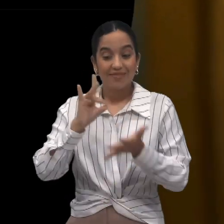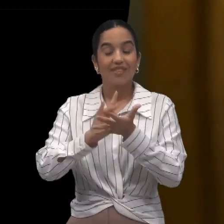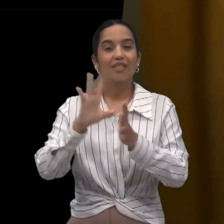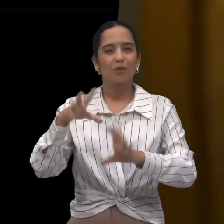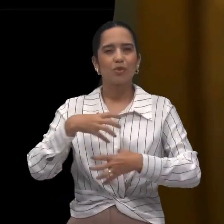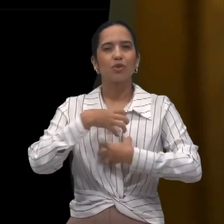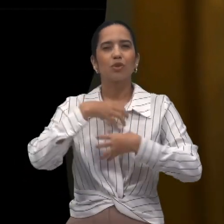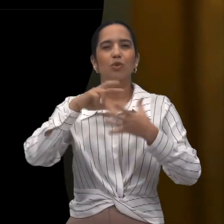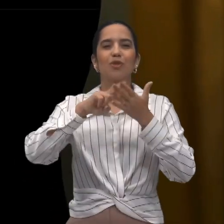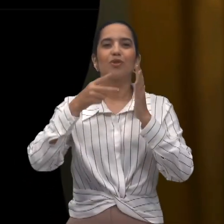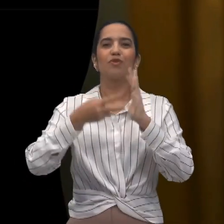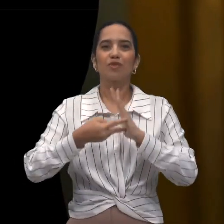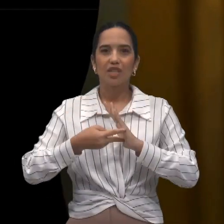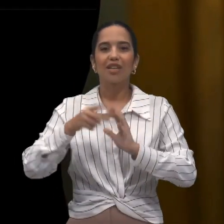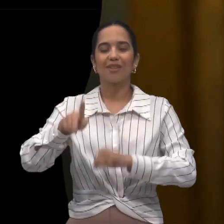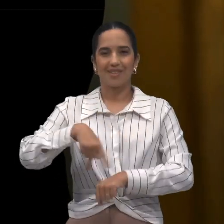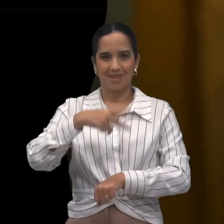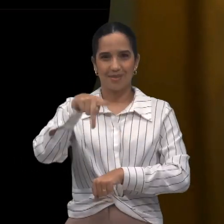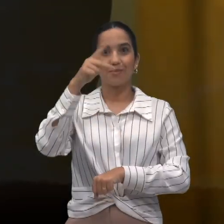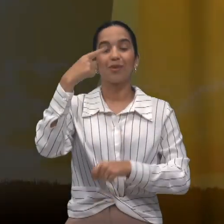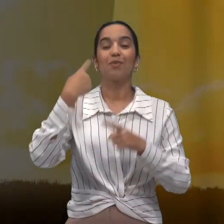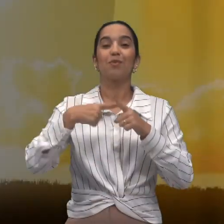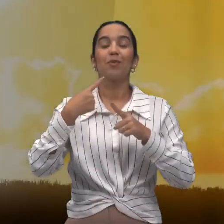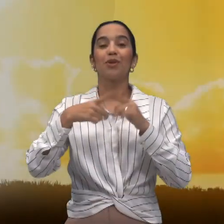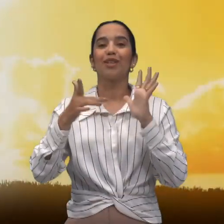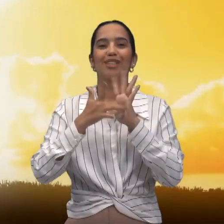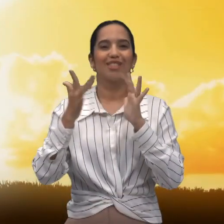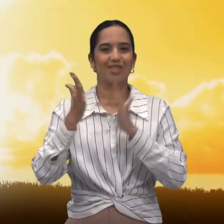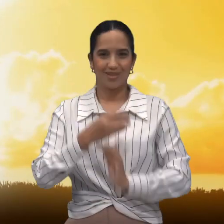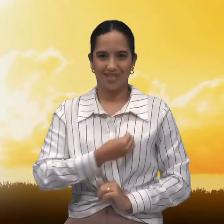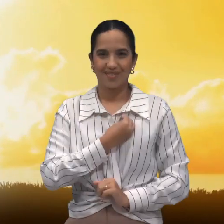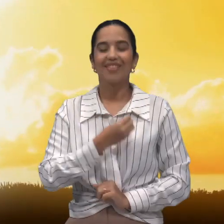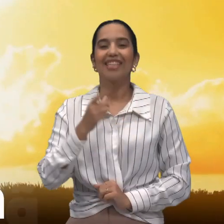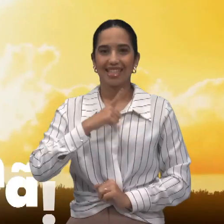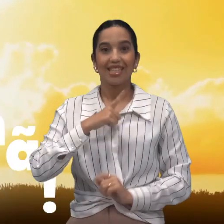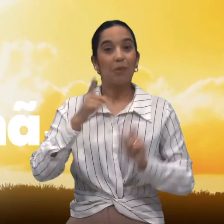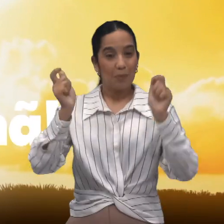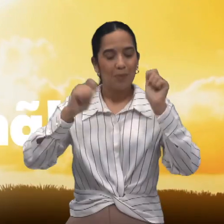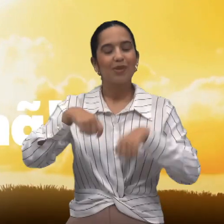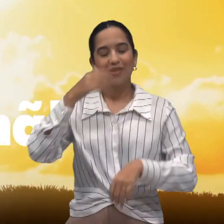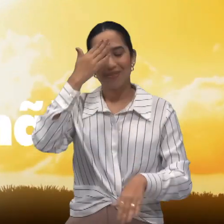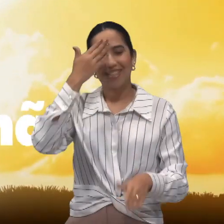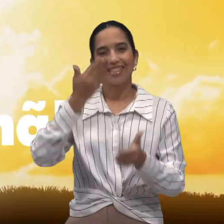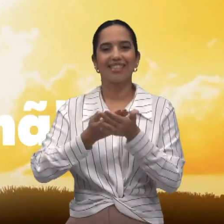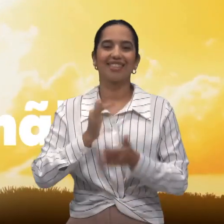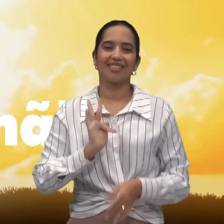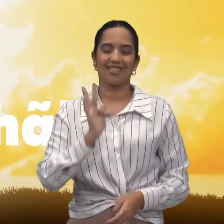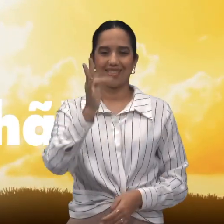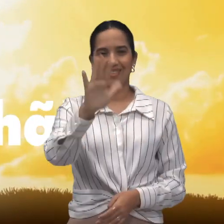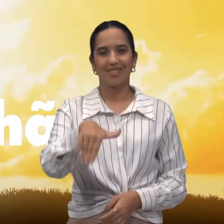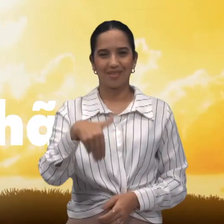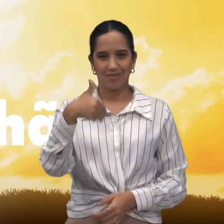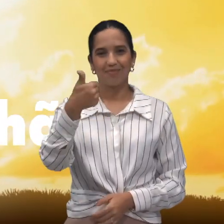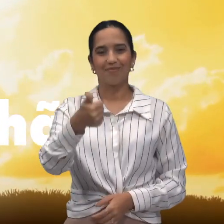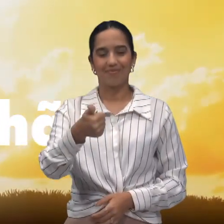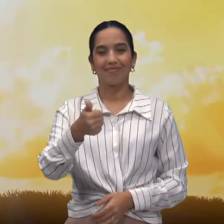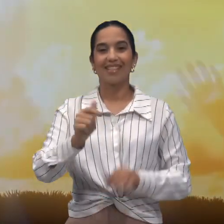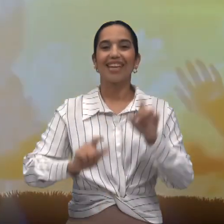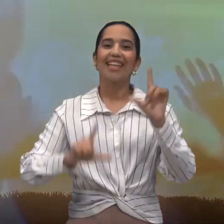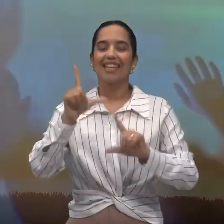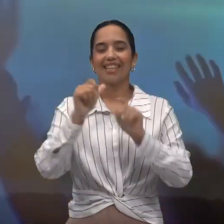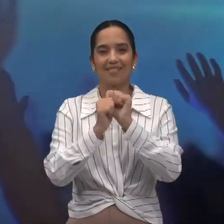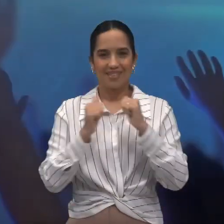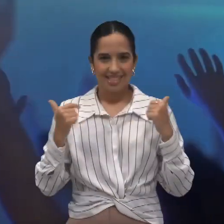Viva o verdadeiro Espírito da Páscoa, porque Ele vive, posso crer no amanhã.